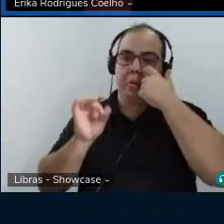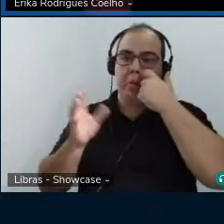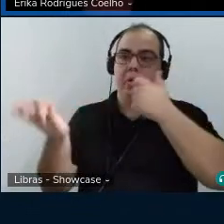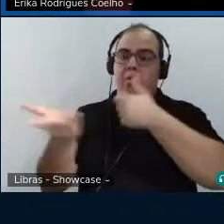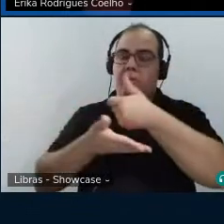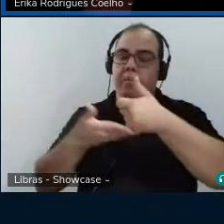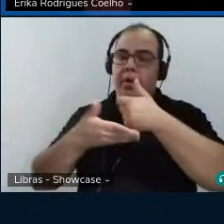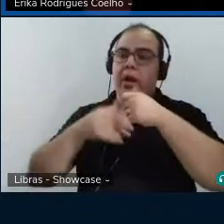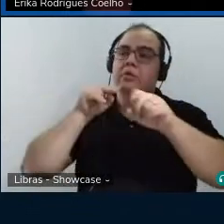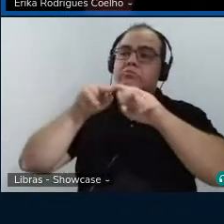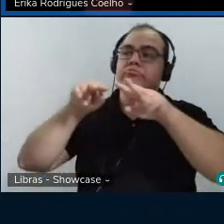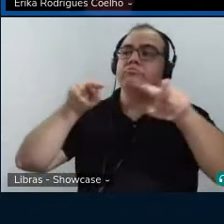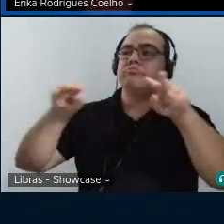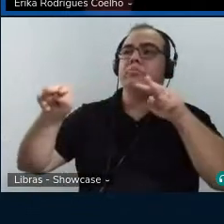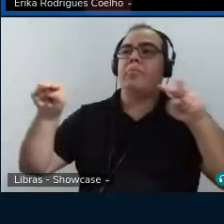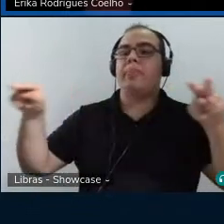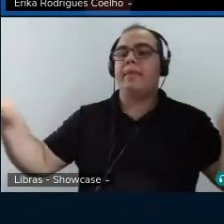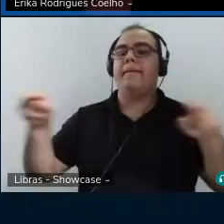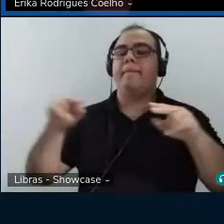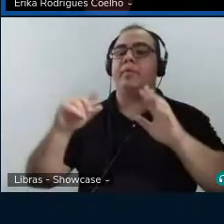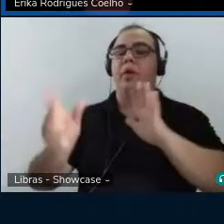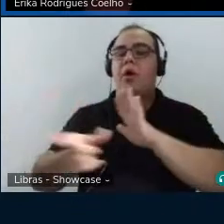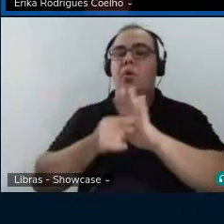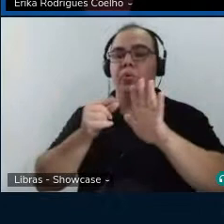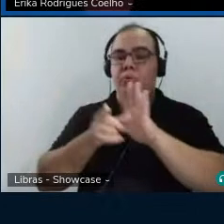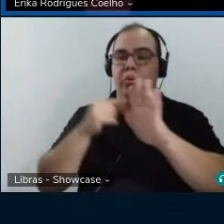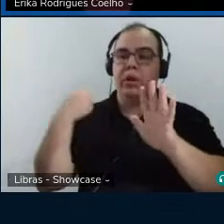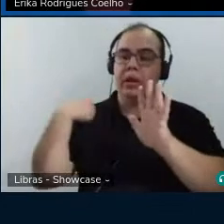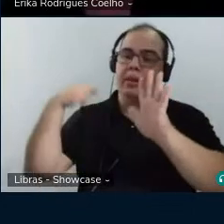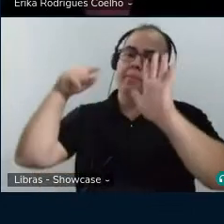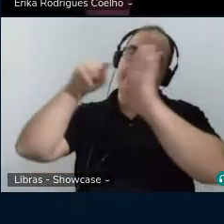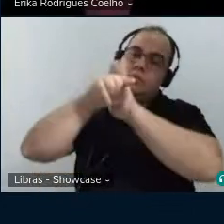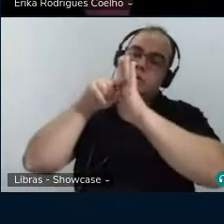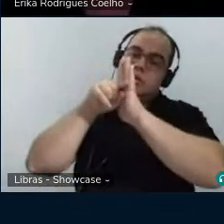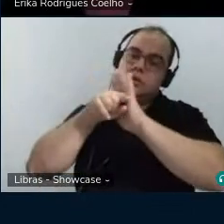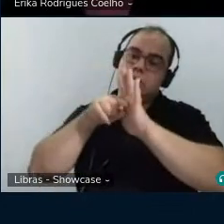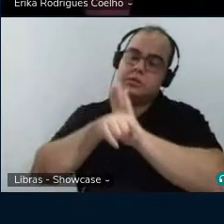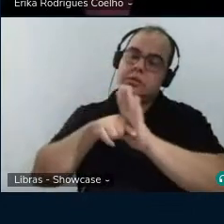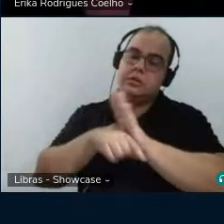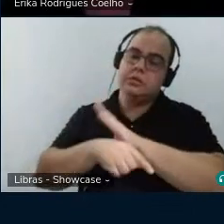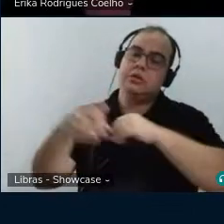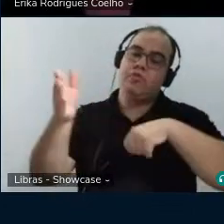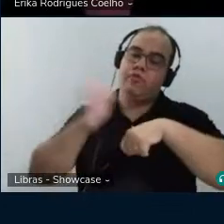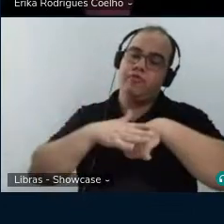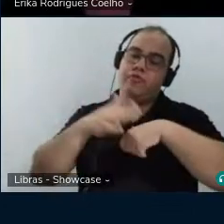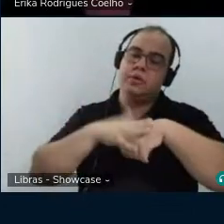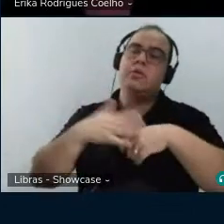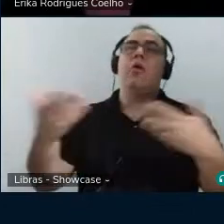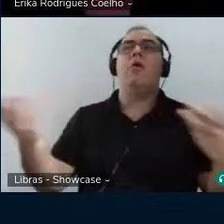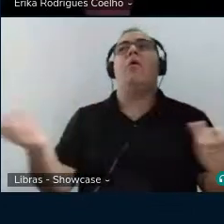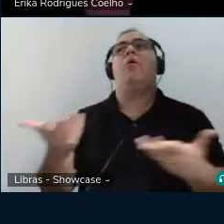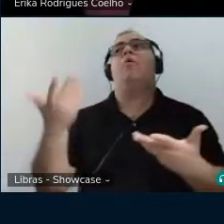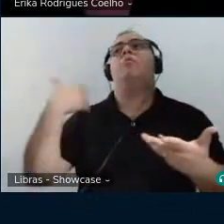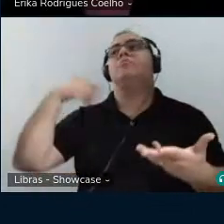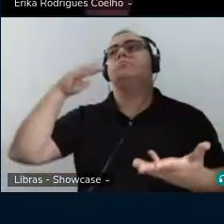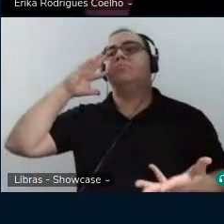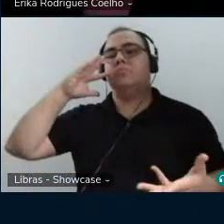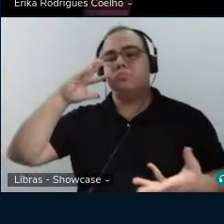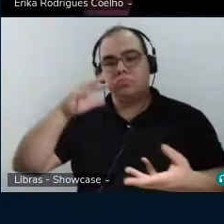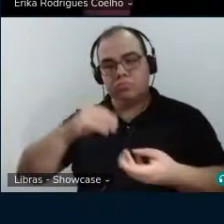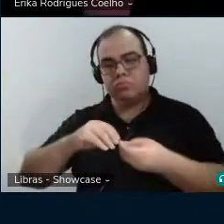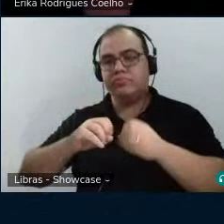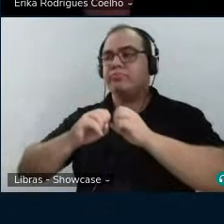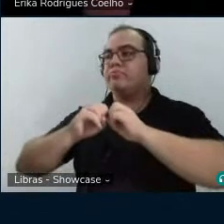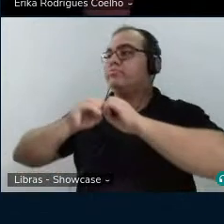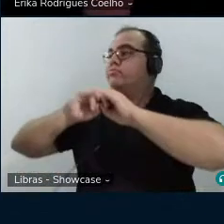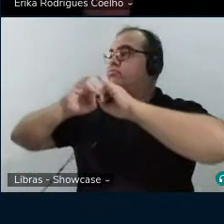alguns autores e na pesquisa que eu fiz. Ah, ótimo. então tá, então agora clareou um pouco para